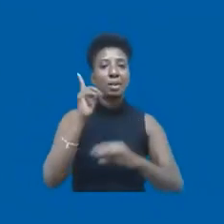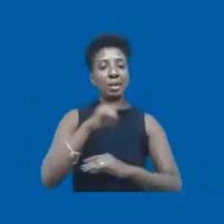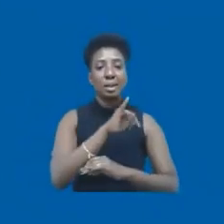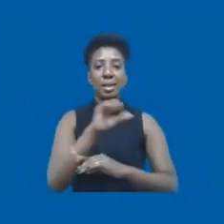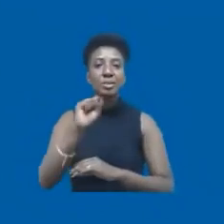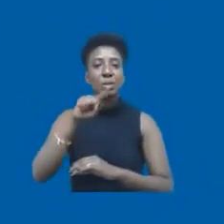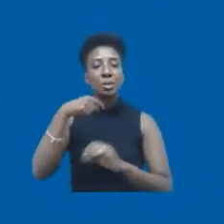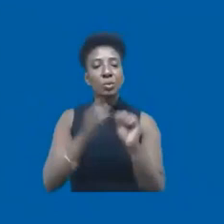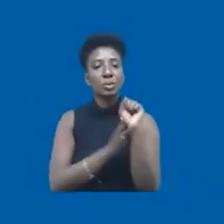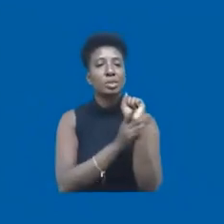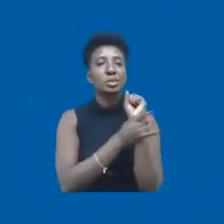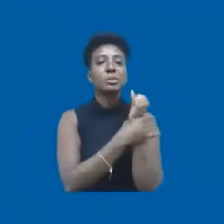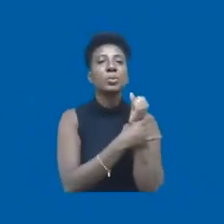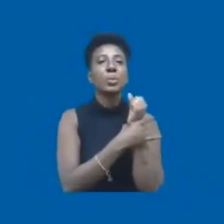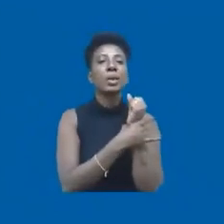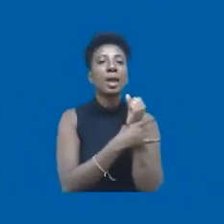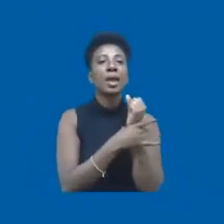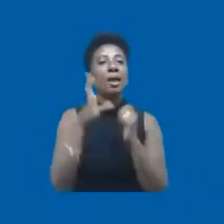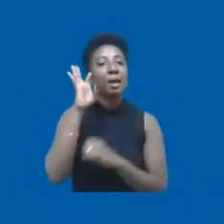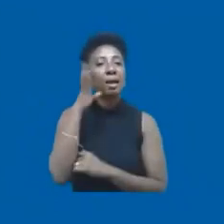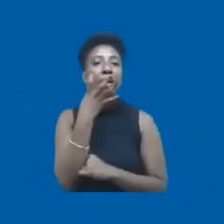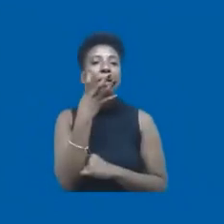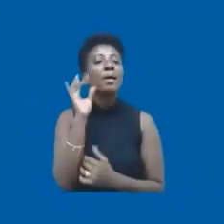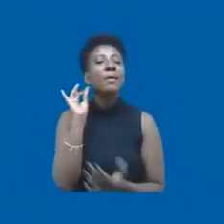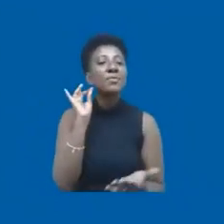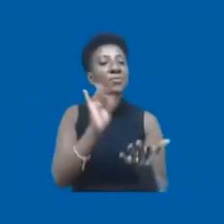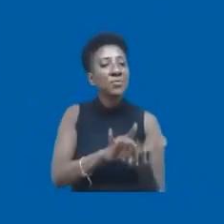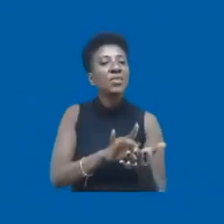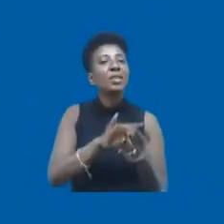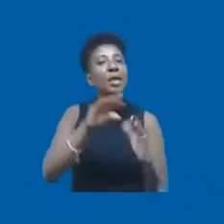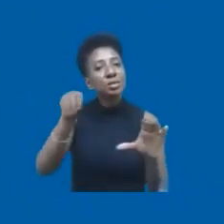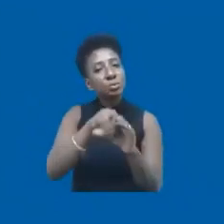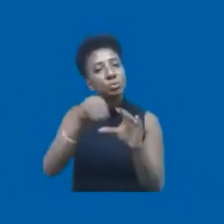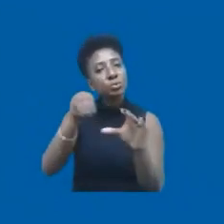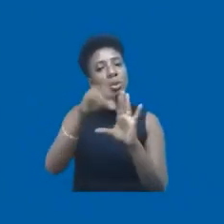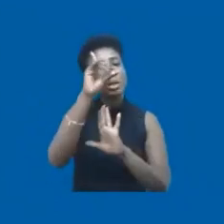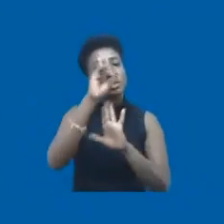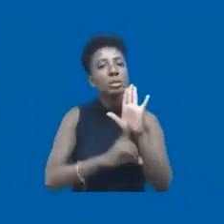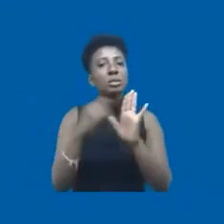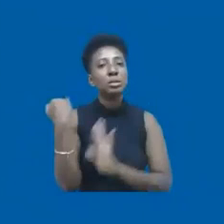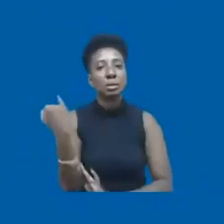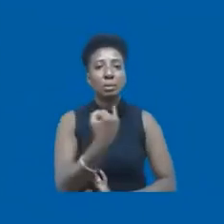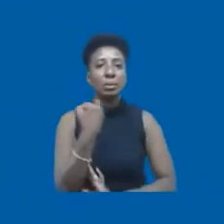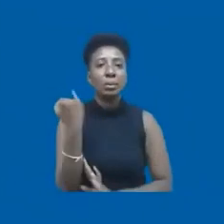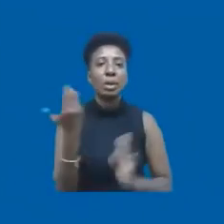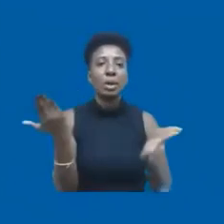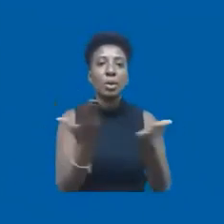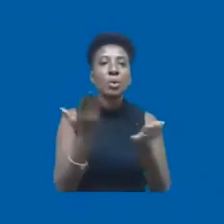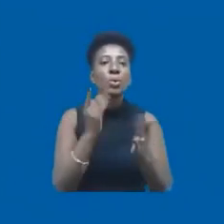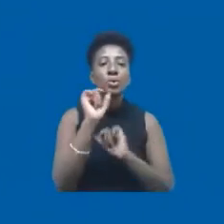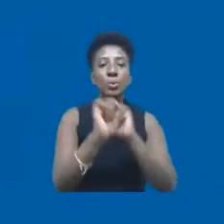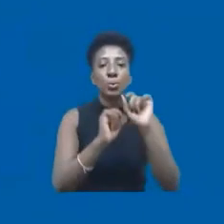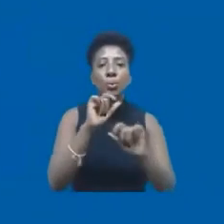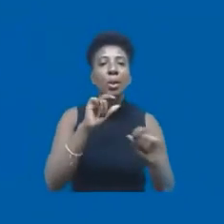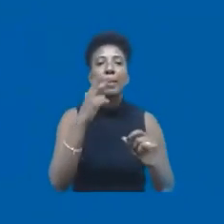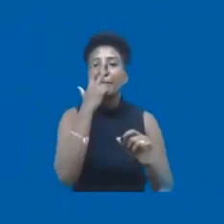né? A gente assegurar a realização efetiva, a implementação desses direitos tão fundamentais que hoje, de certa maneira,